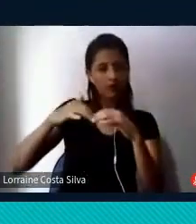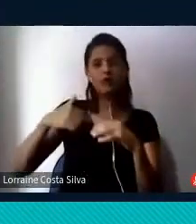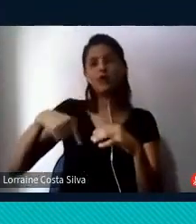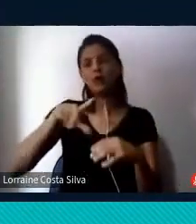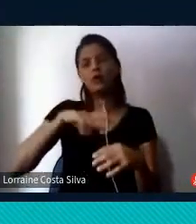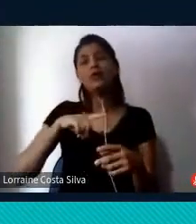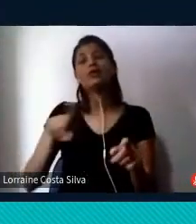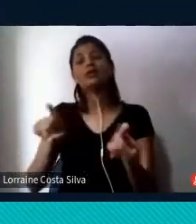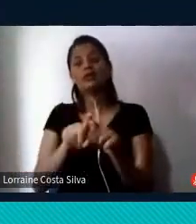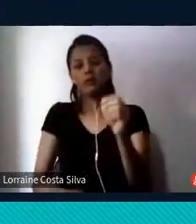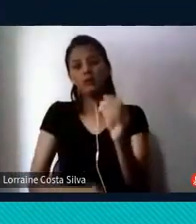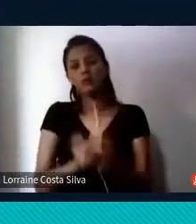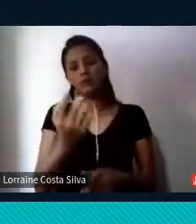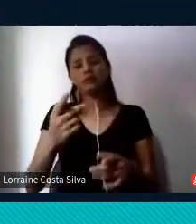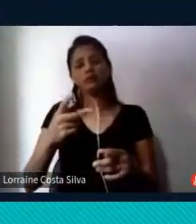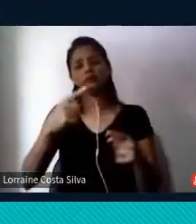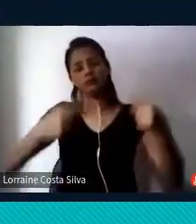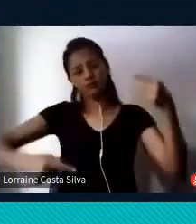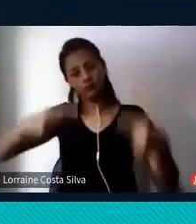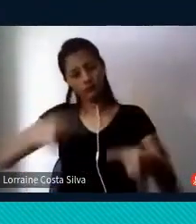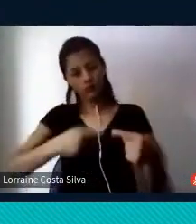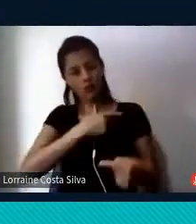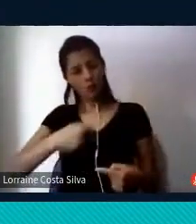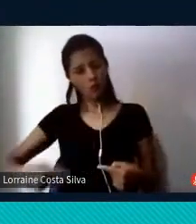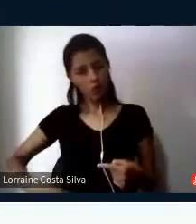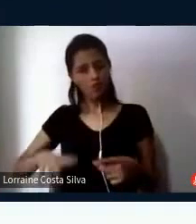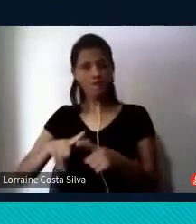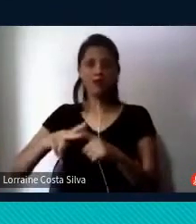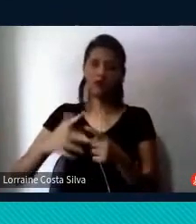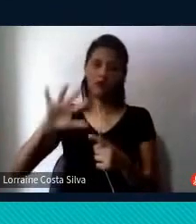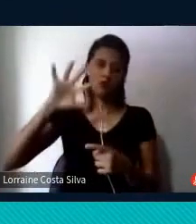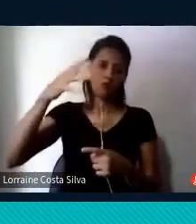públicas que vão dar conta desse problema. Pode passar.